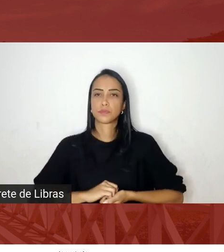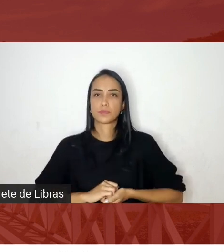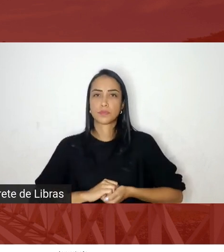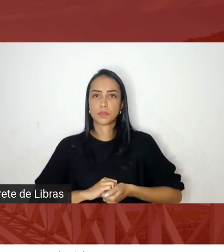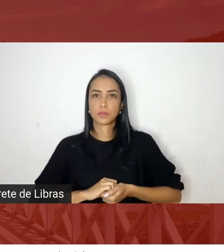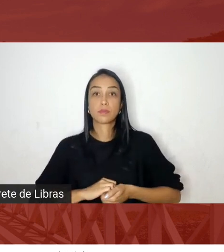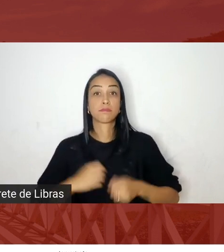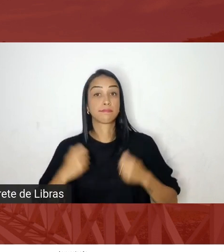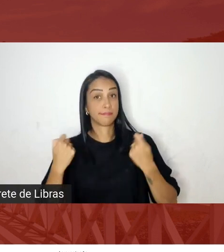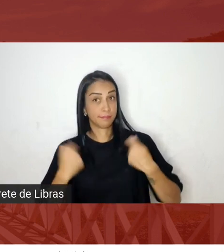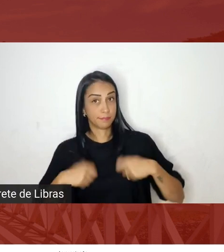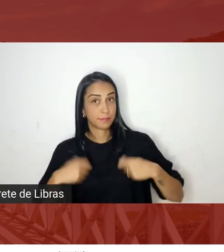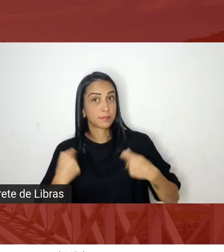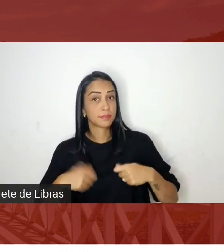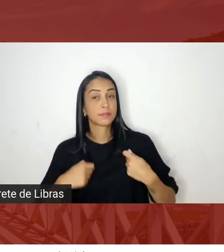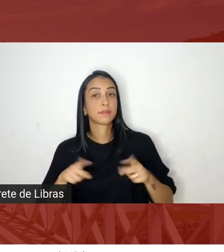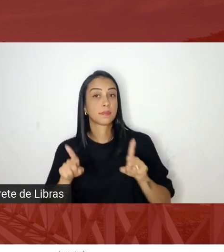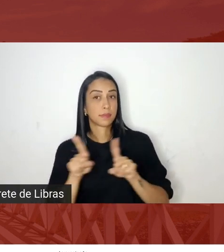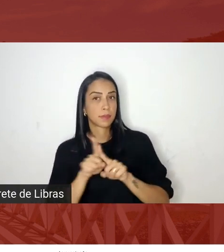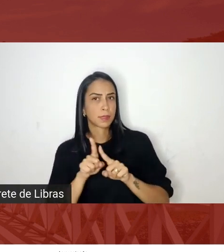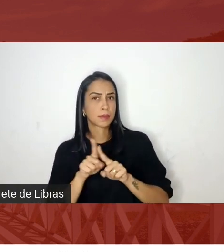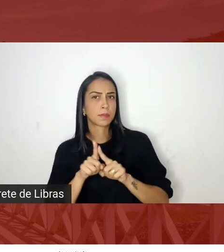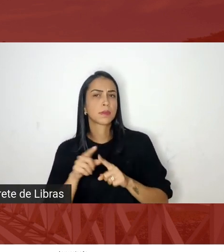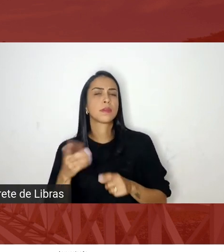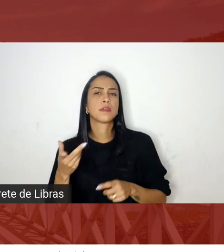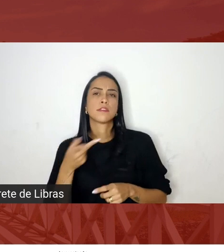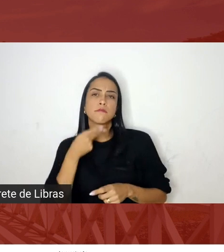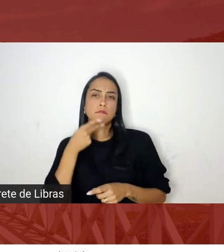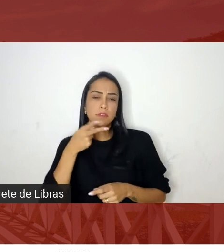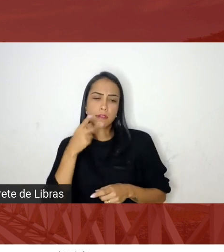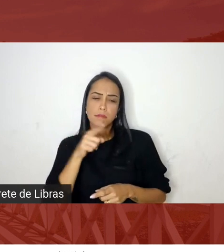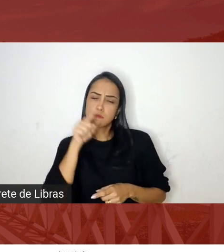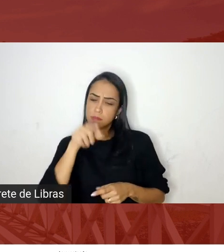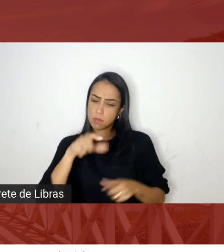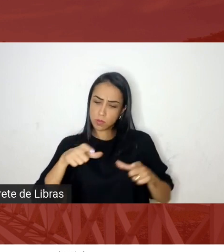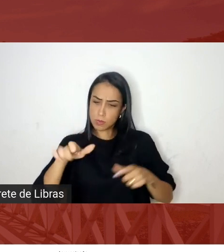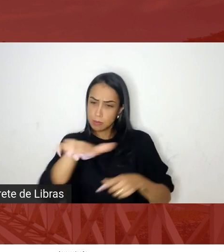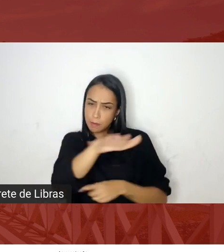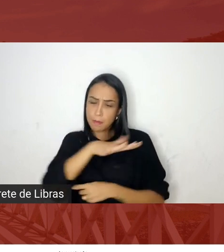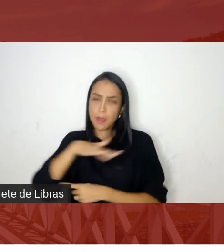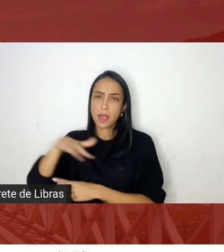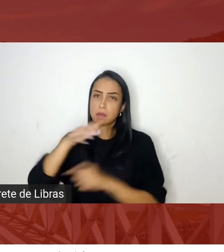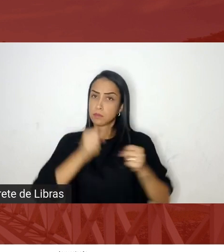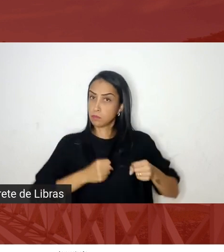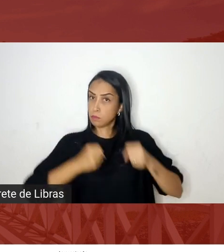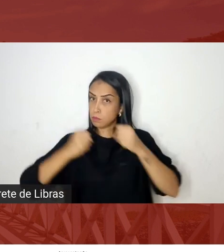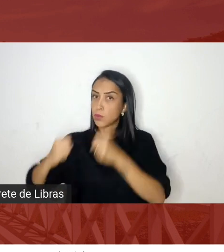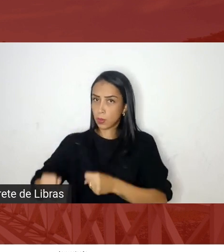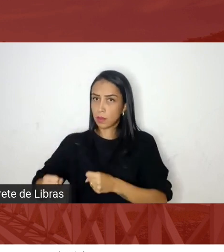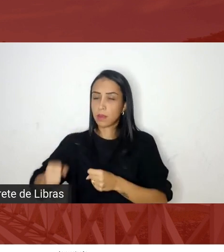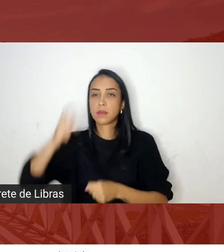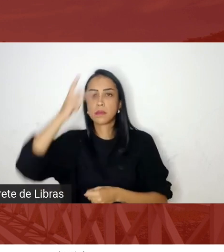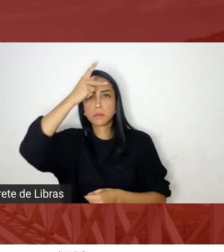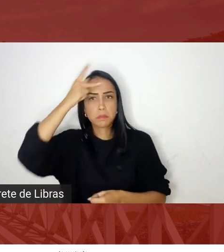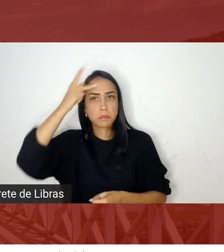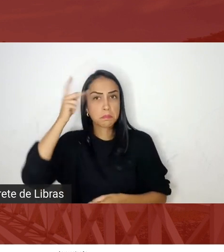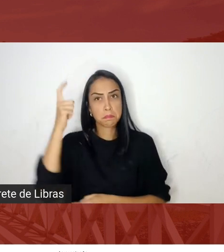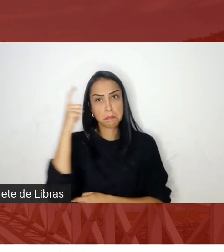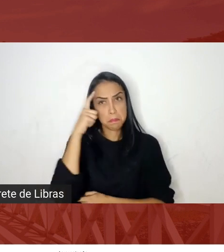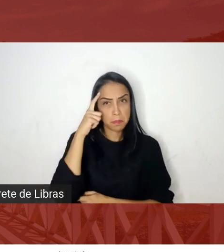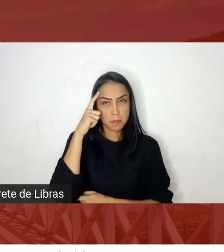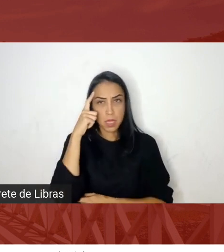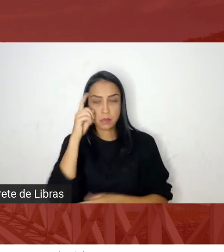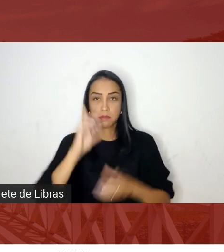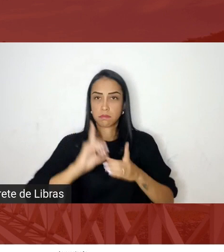preciso colocar nos espaços de poder pessoas que pensam democraticamente e